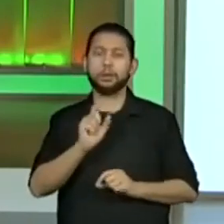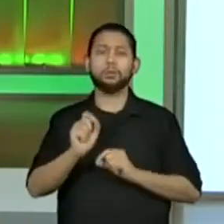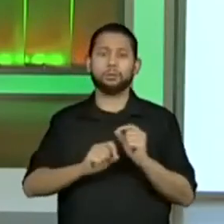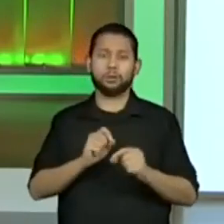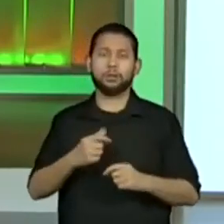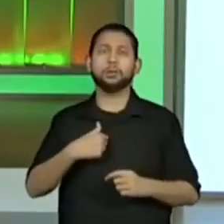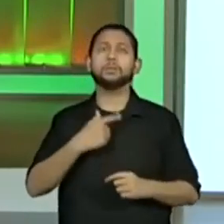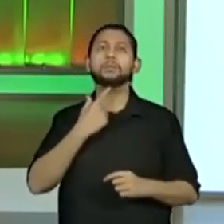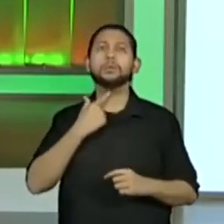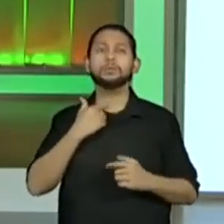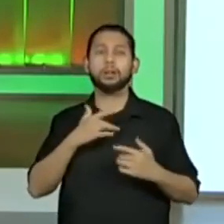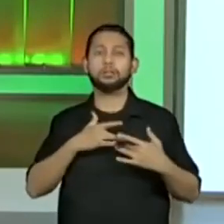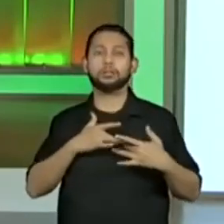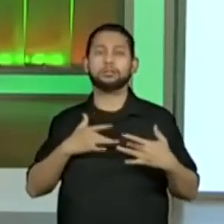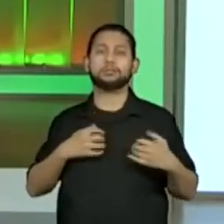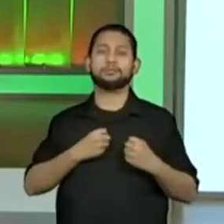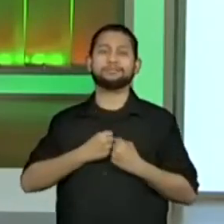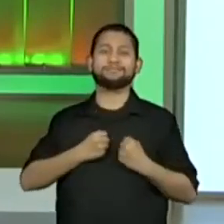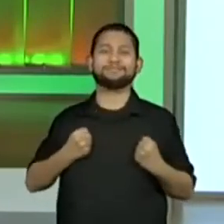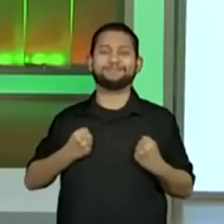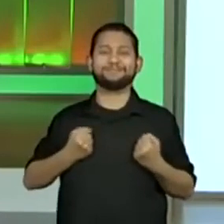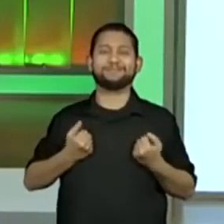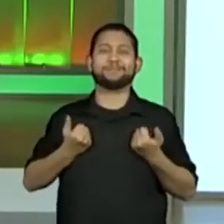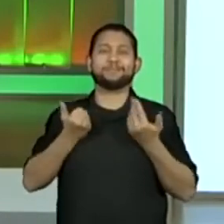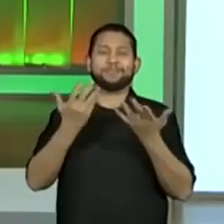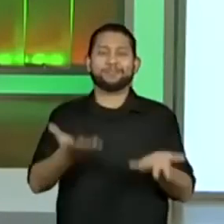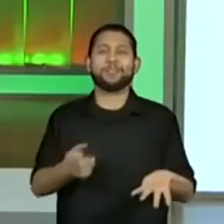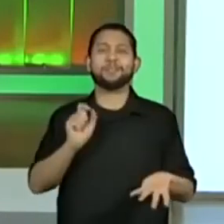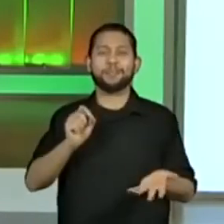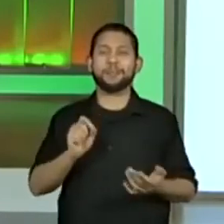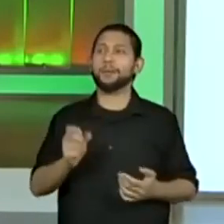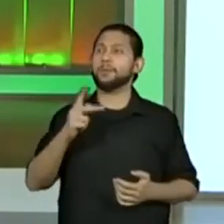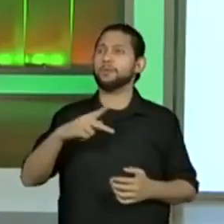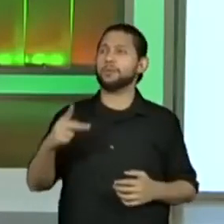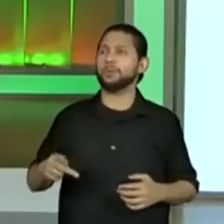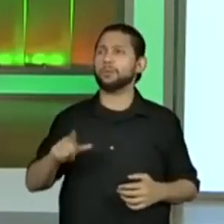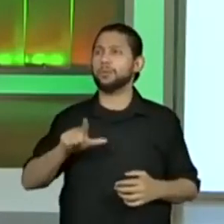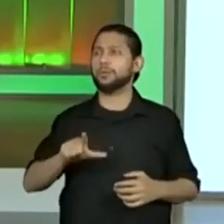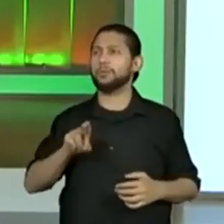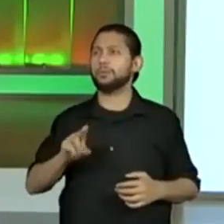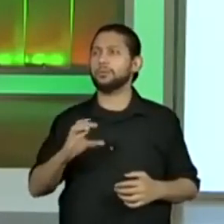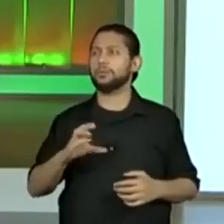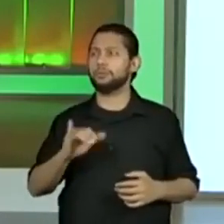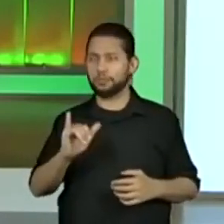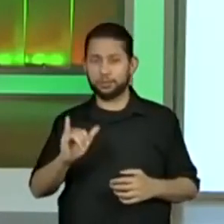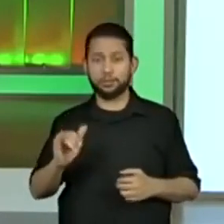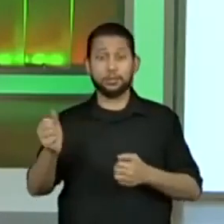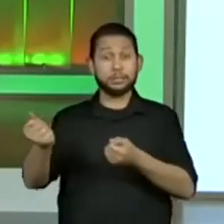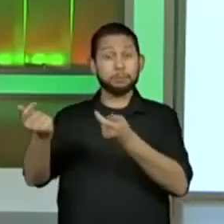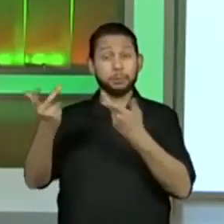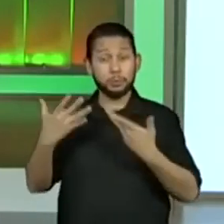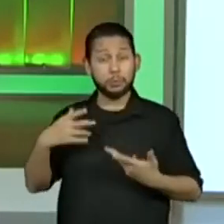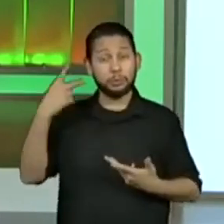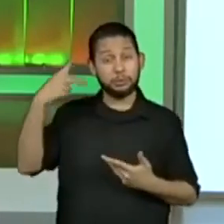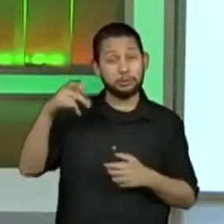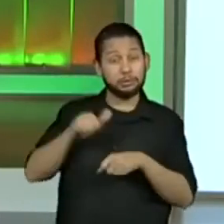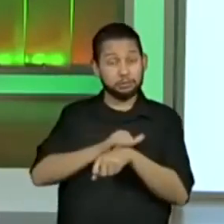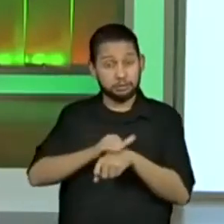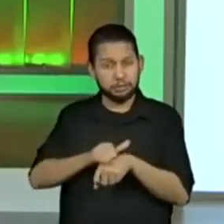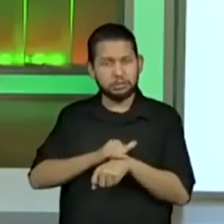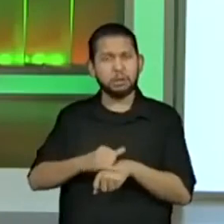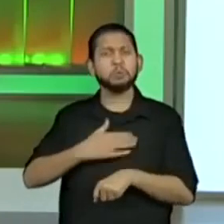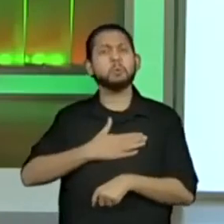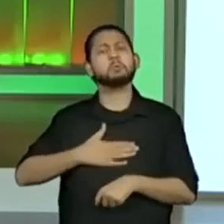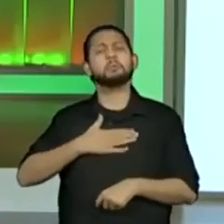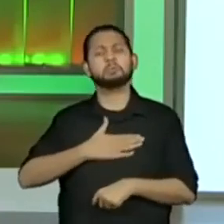partilhar aqui, a professora Lucy falou que todas as estratégias, qualquer estratégia são válidas. E eu